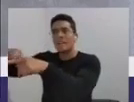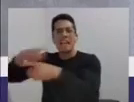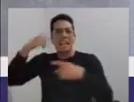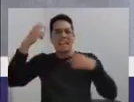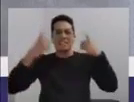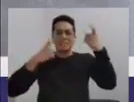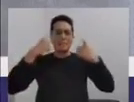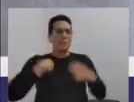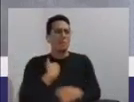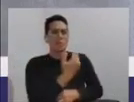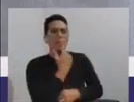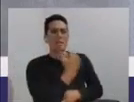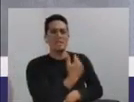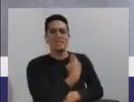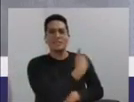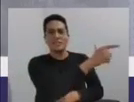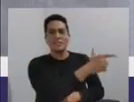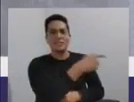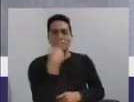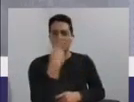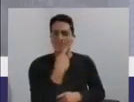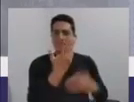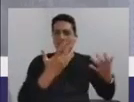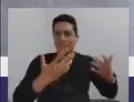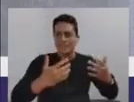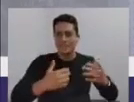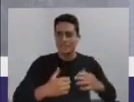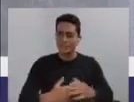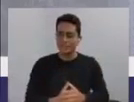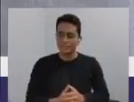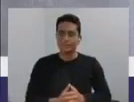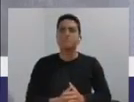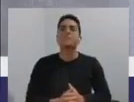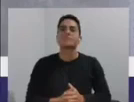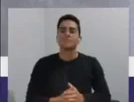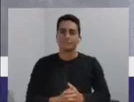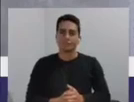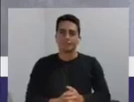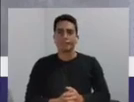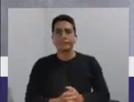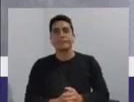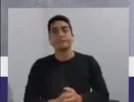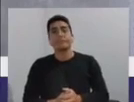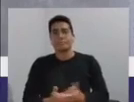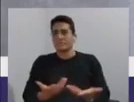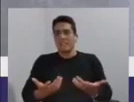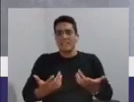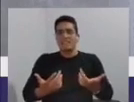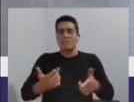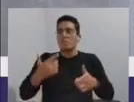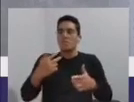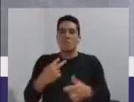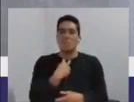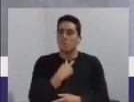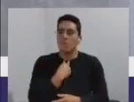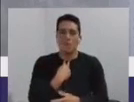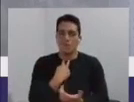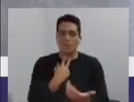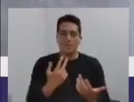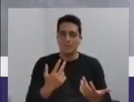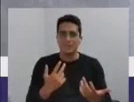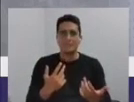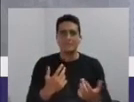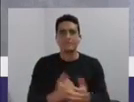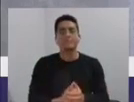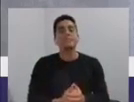da gente e outros vereadores. Isso não pode acontecer. O vereador